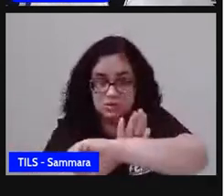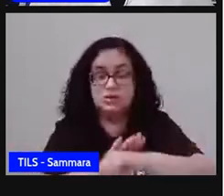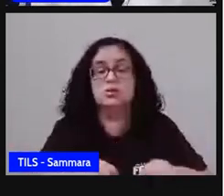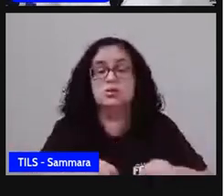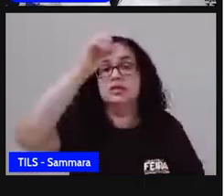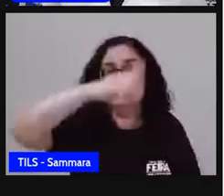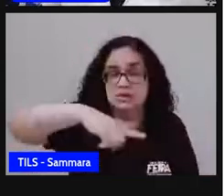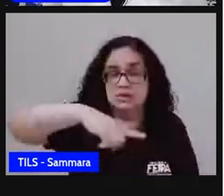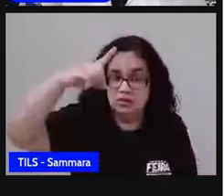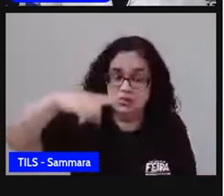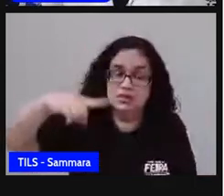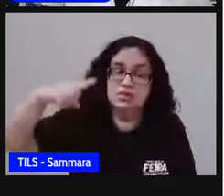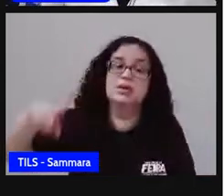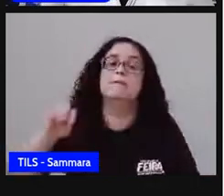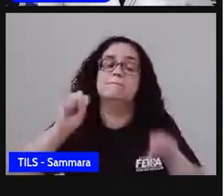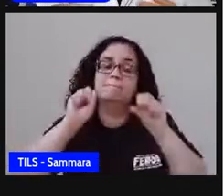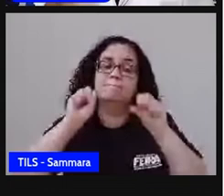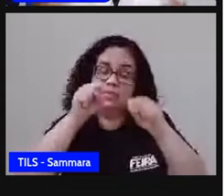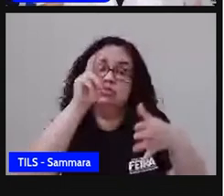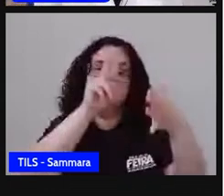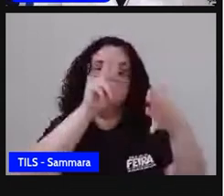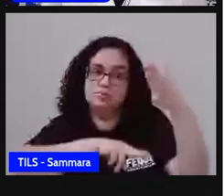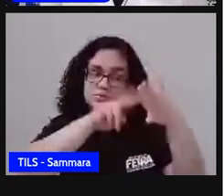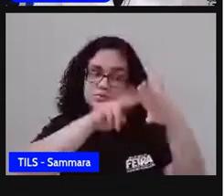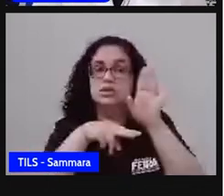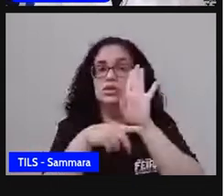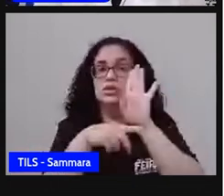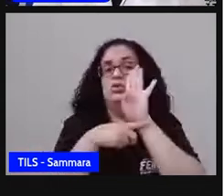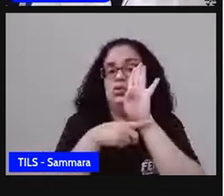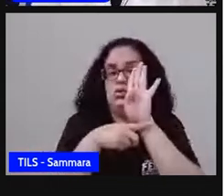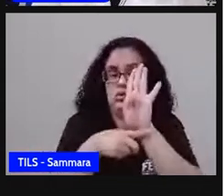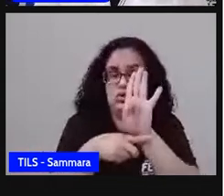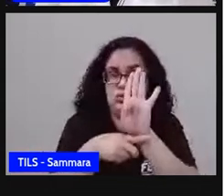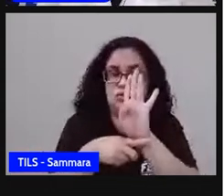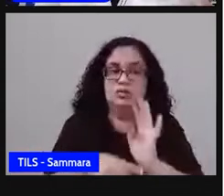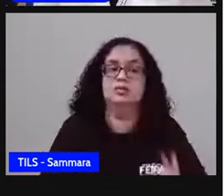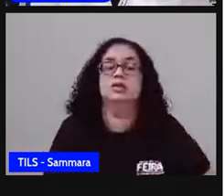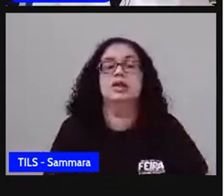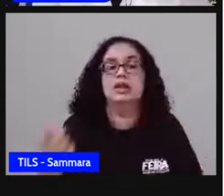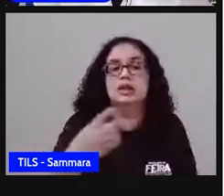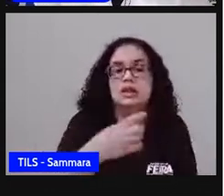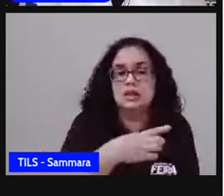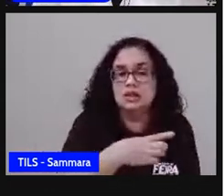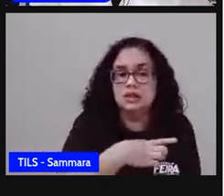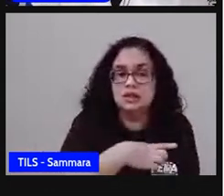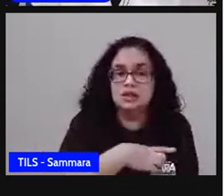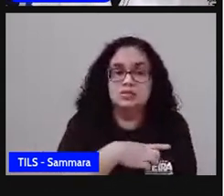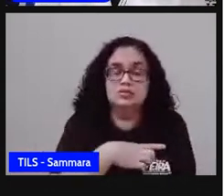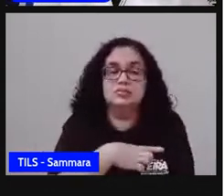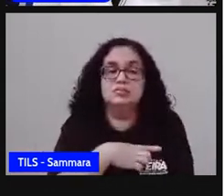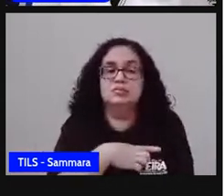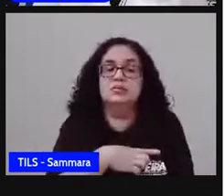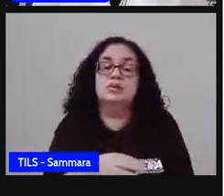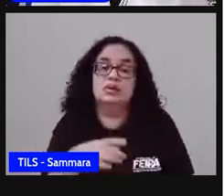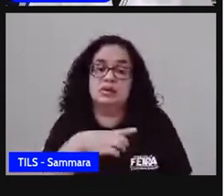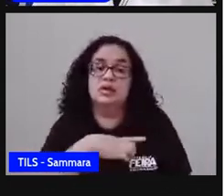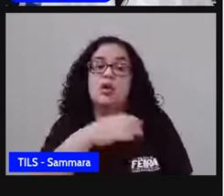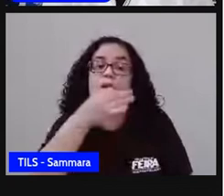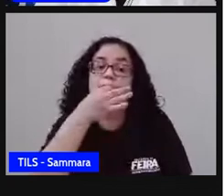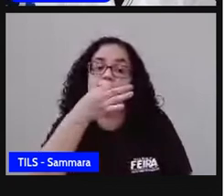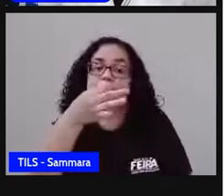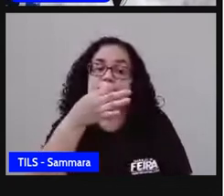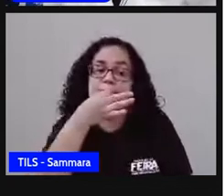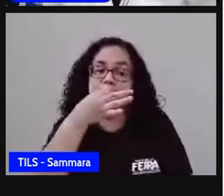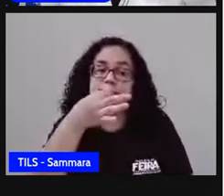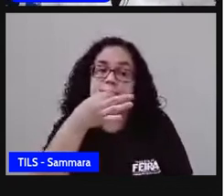gráficos, e aí você pode fazer a leitura e isso vai te ajudar a você criar, né? Opiniões a